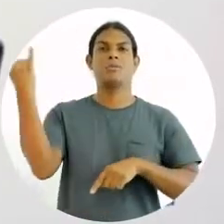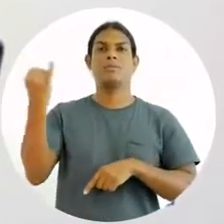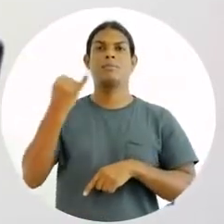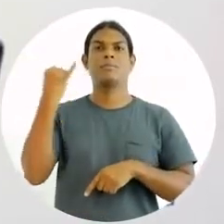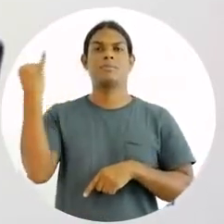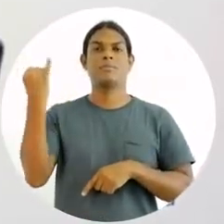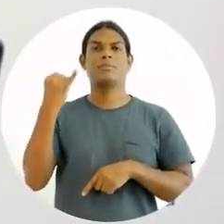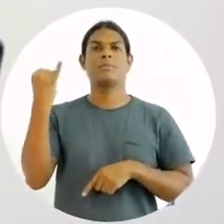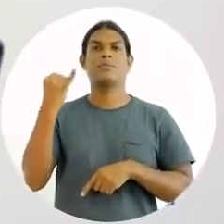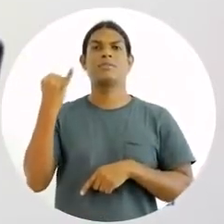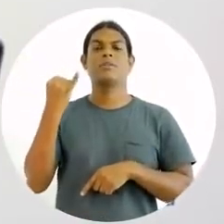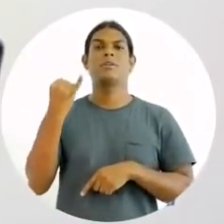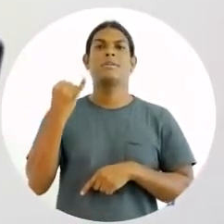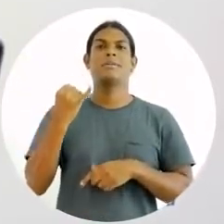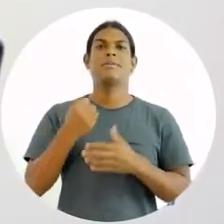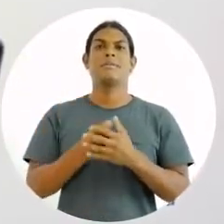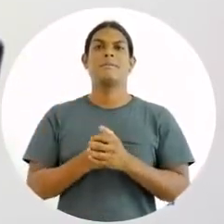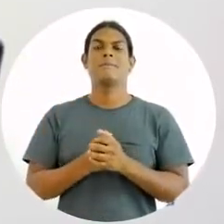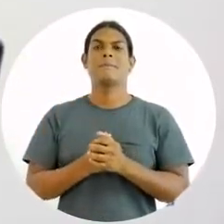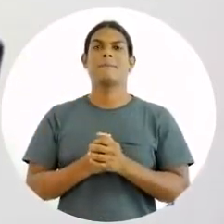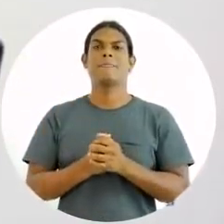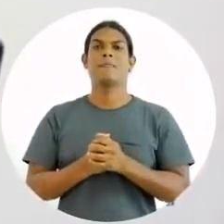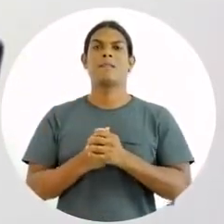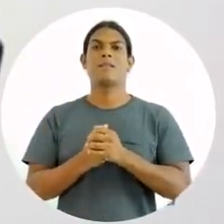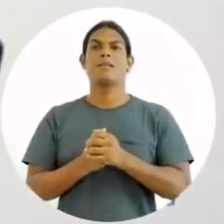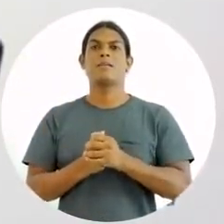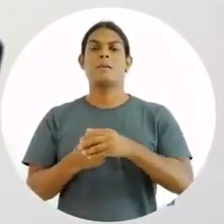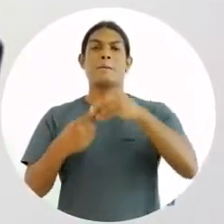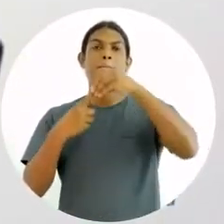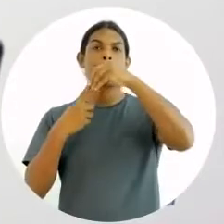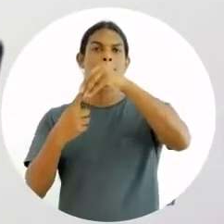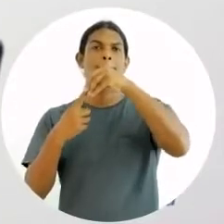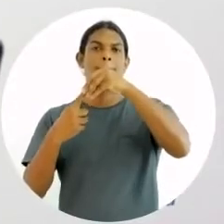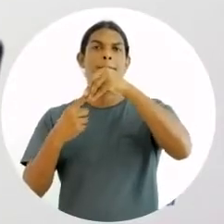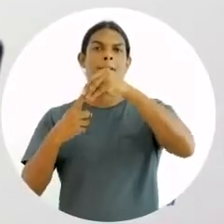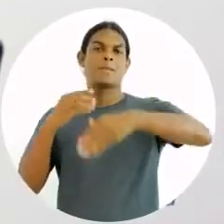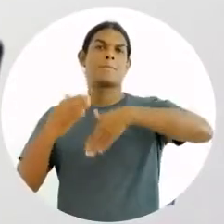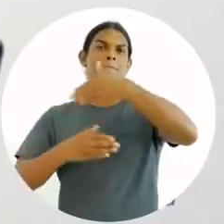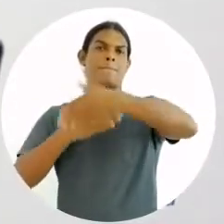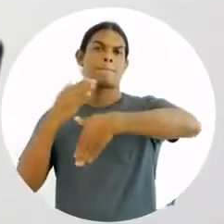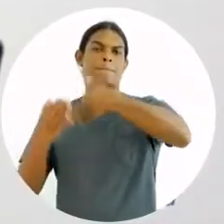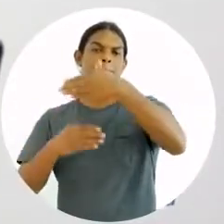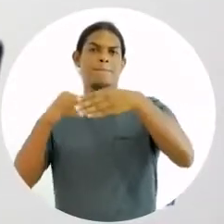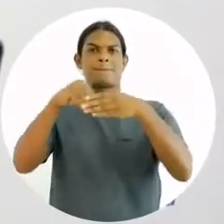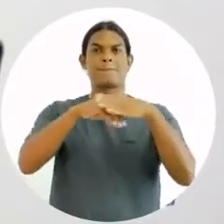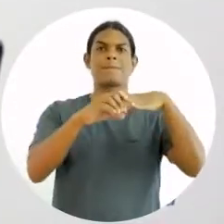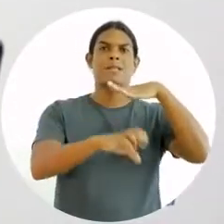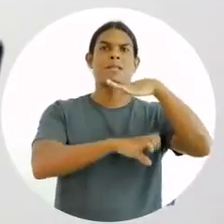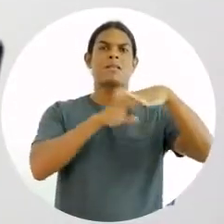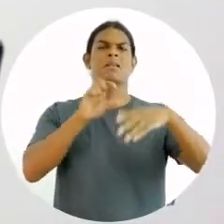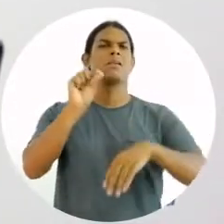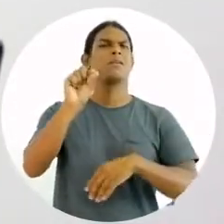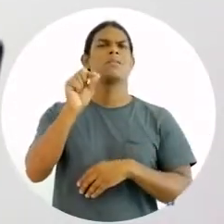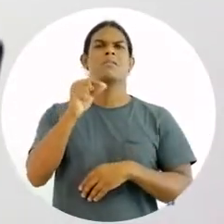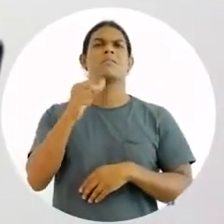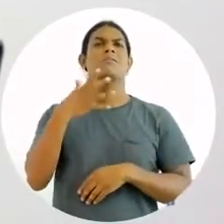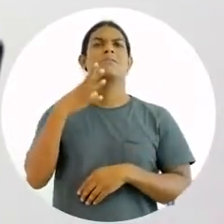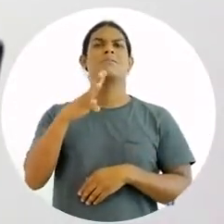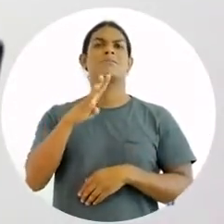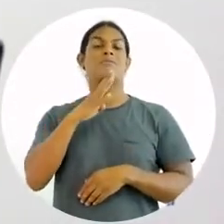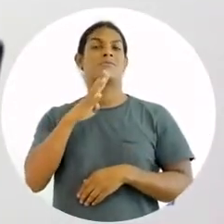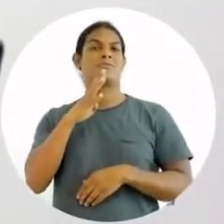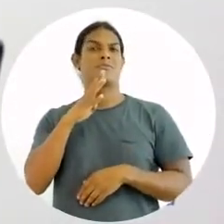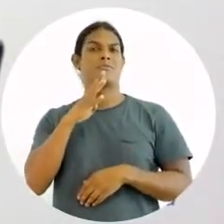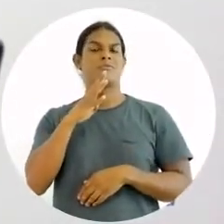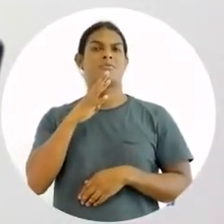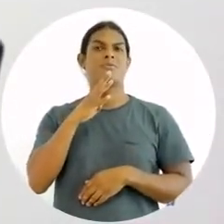motivadores de um colaborador dentro da empresa. Quem não quer ser reconhecido pelo seu gestor? Quem não quer se